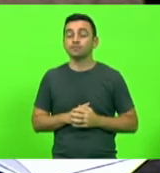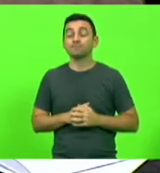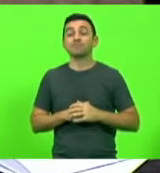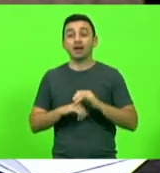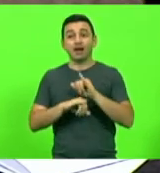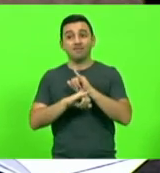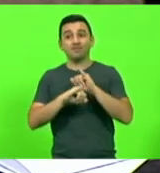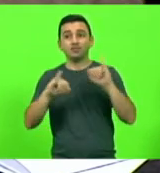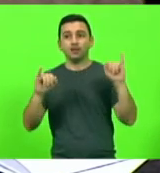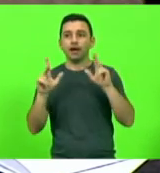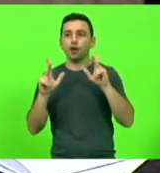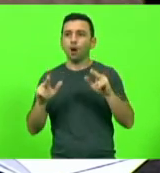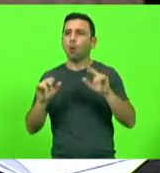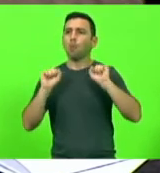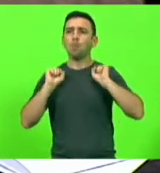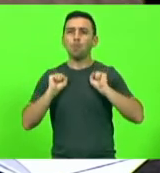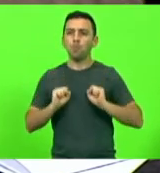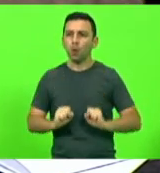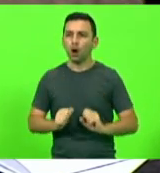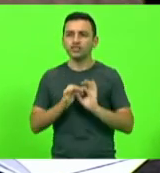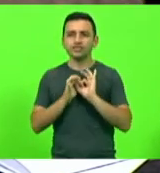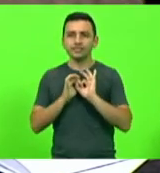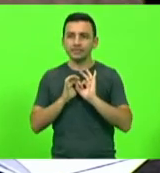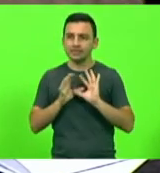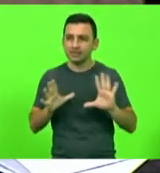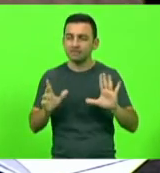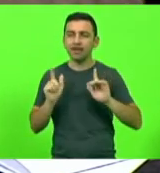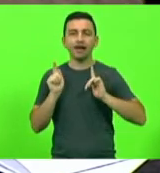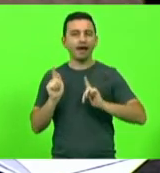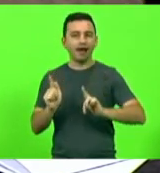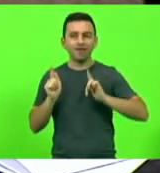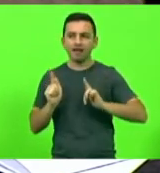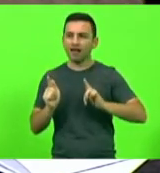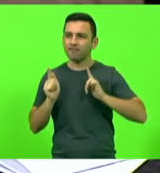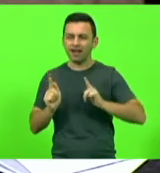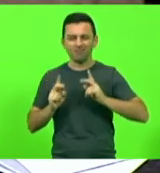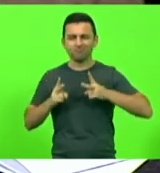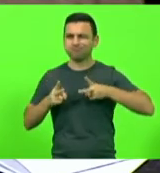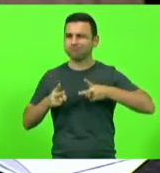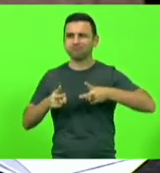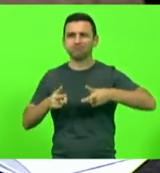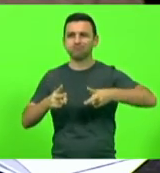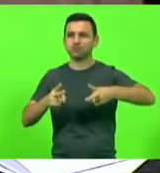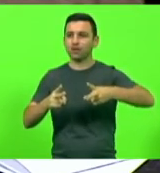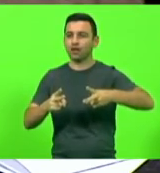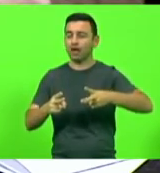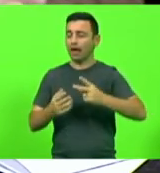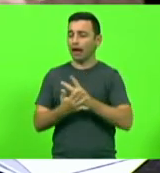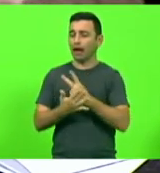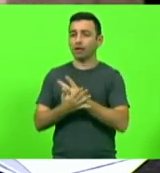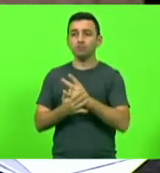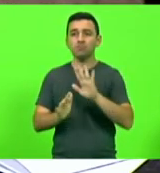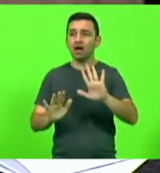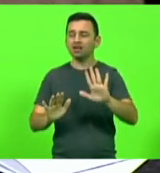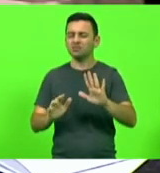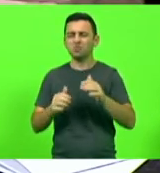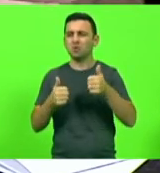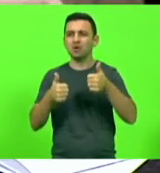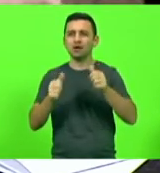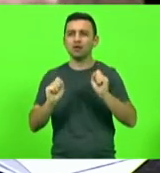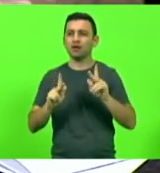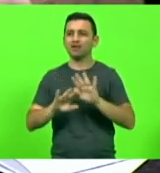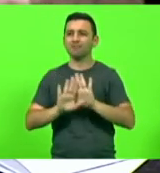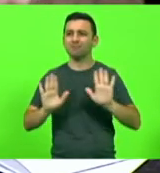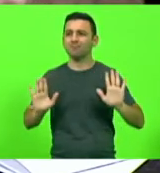você pode fazer tranquilamente a próxima greve, ela vai ser declarada ilegal, mas tudo bem, não há problema.